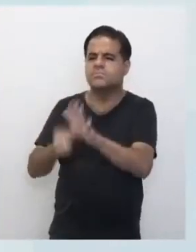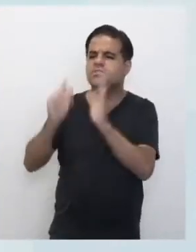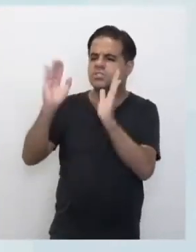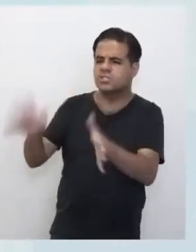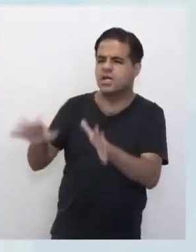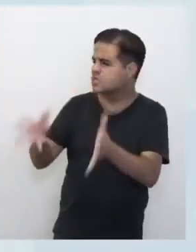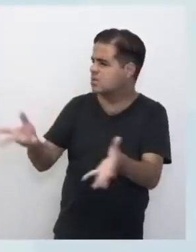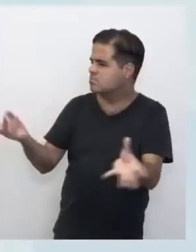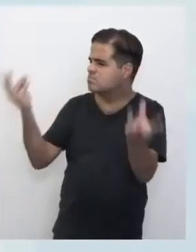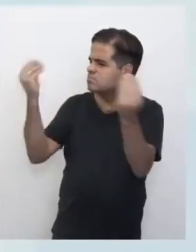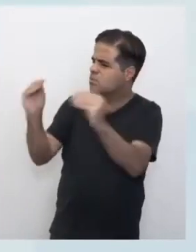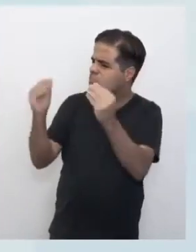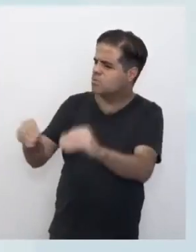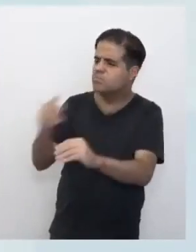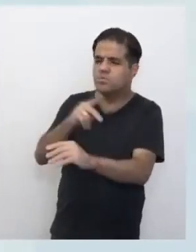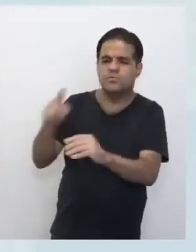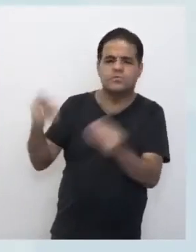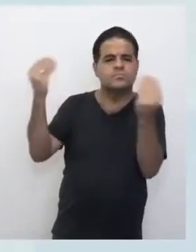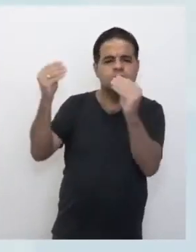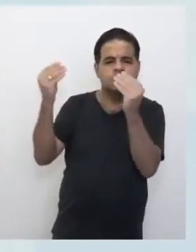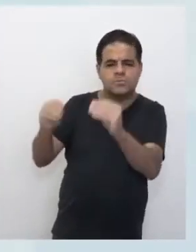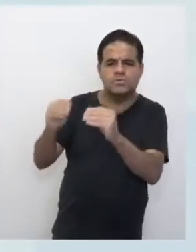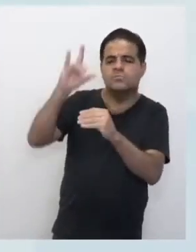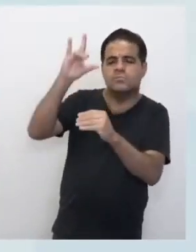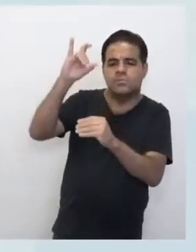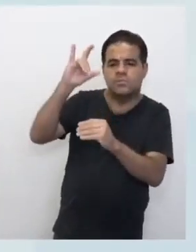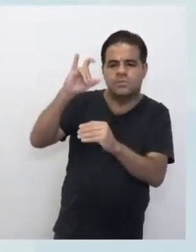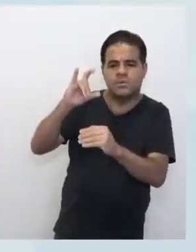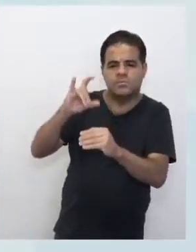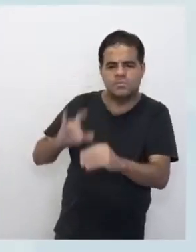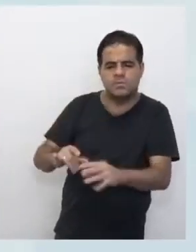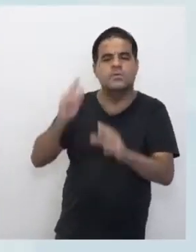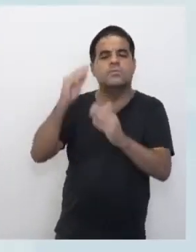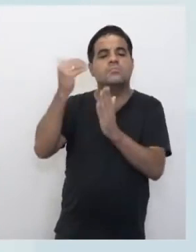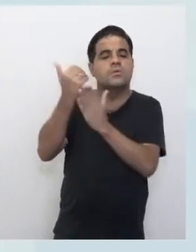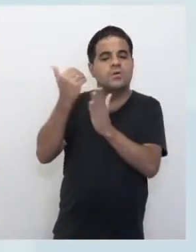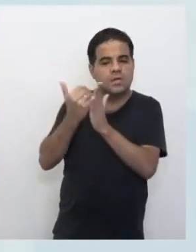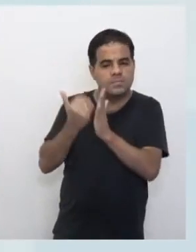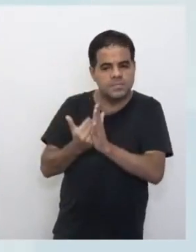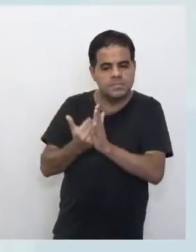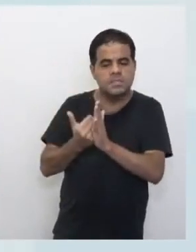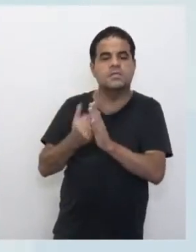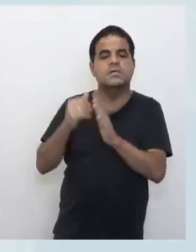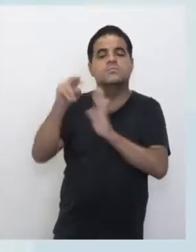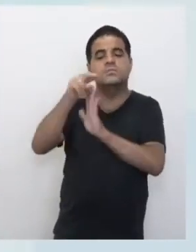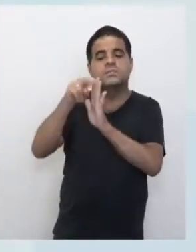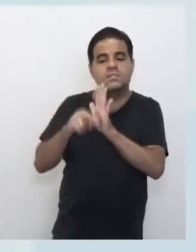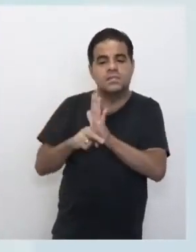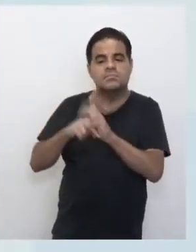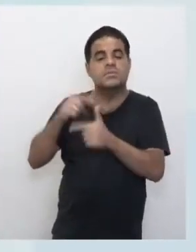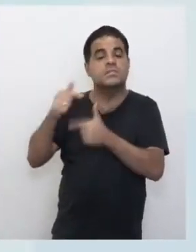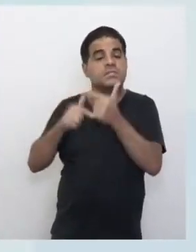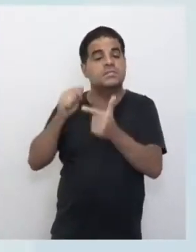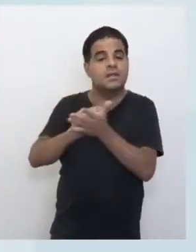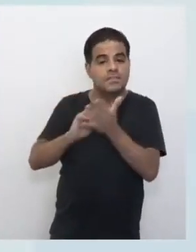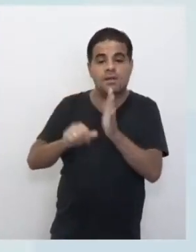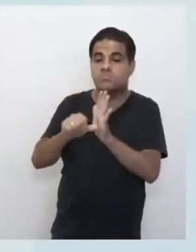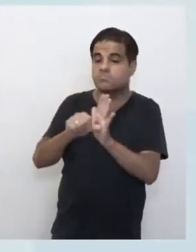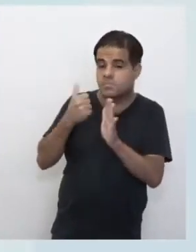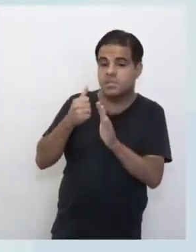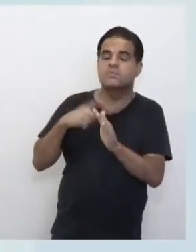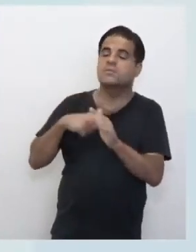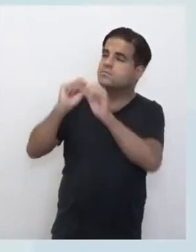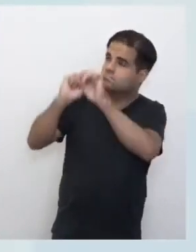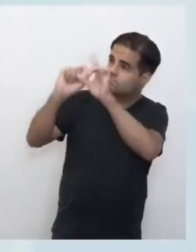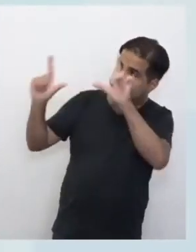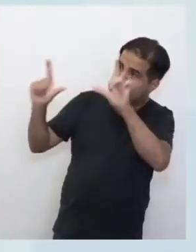postou, vários professores postaram no Instagram e tudo mais, e aparece aí a programação, sistema de tarefas. Então, vamos lá. Então, primeiro a gente tem esse